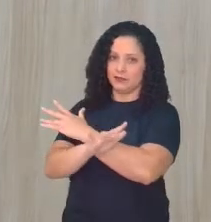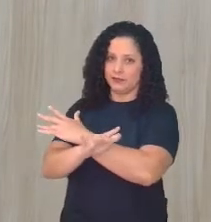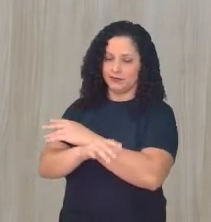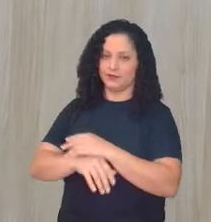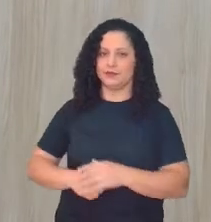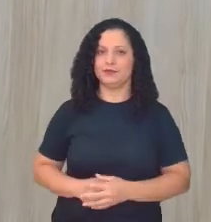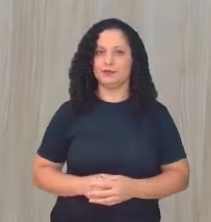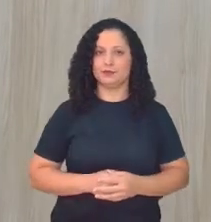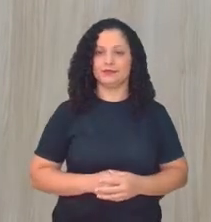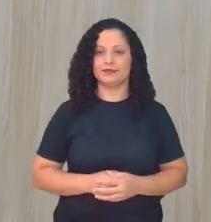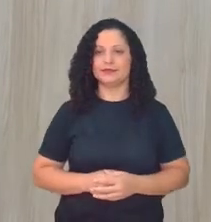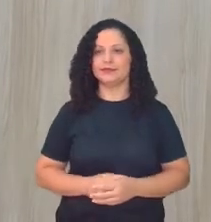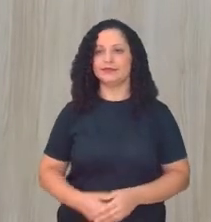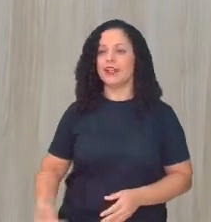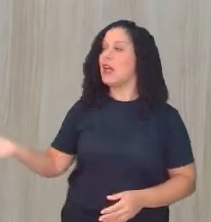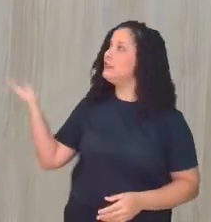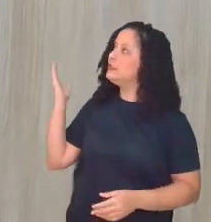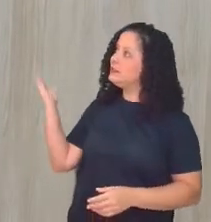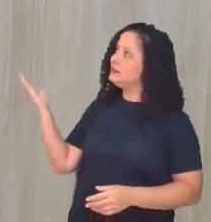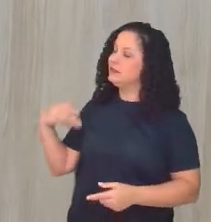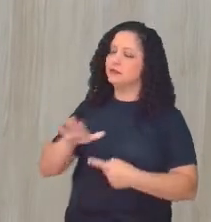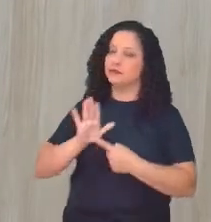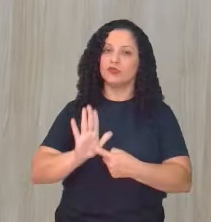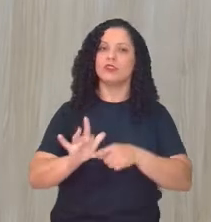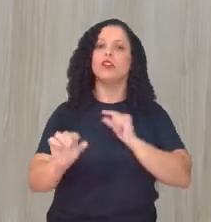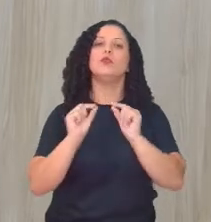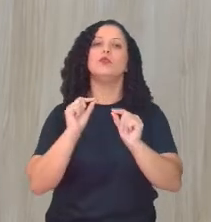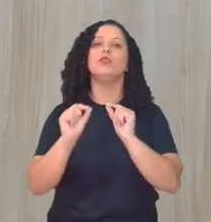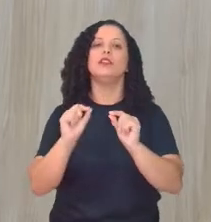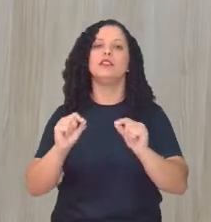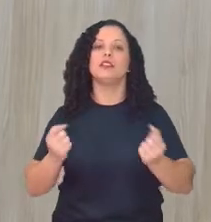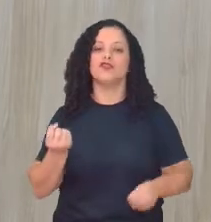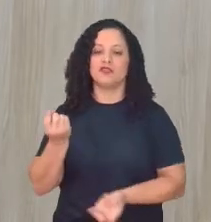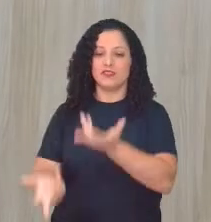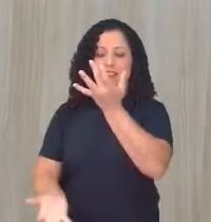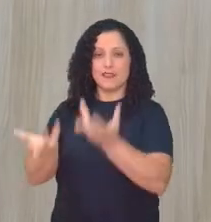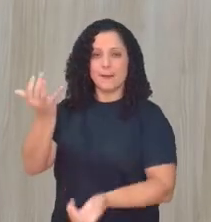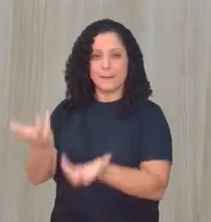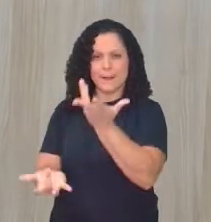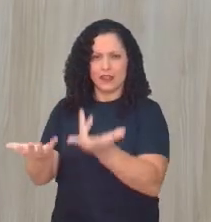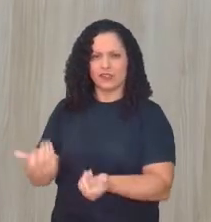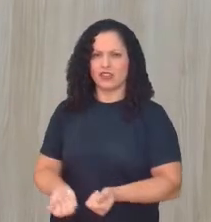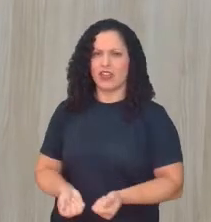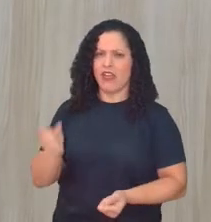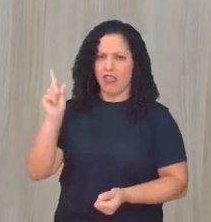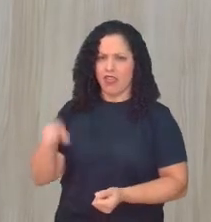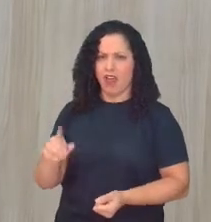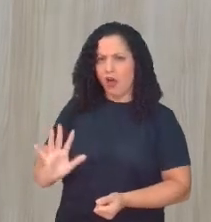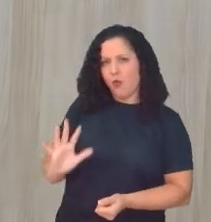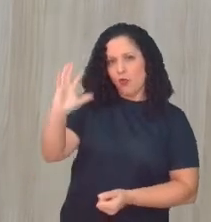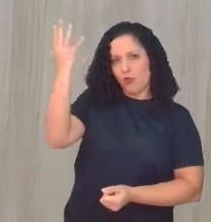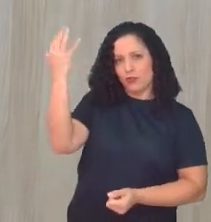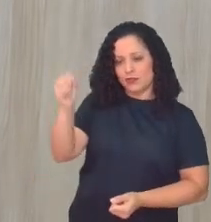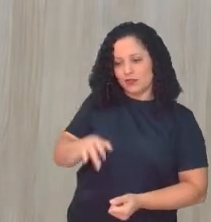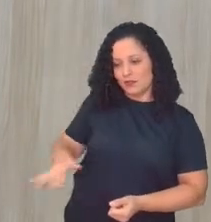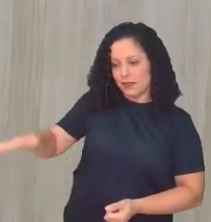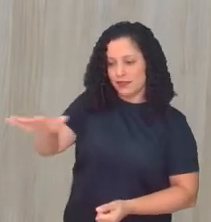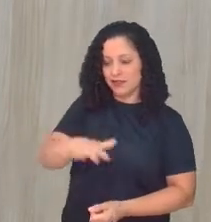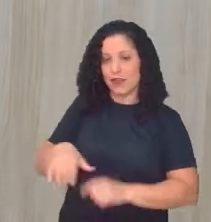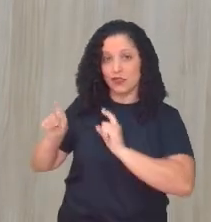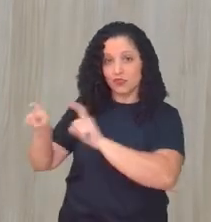Nessa definição aqui, nós vimos que o quê? Que as queimadas, elas vão ser comuns na zona rural. Por quê, minha gente? Presta atenção.